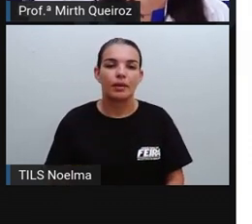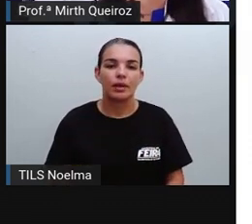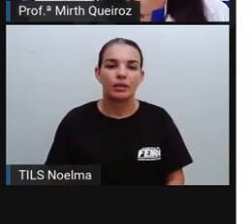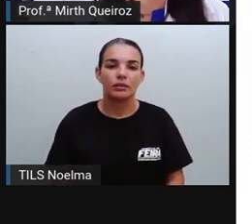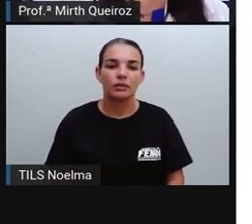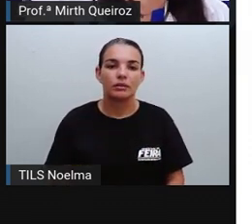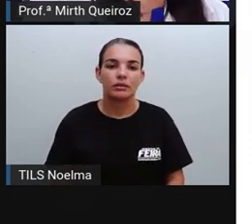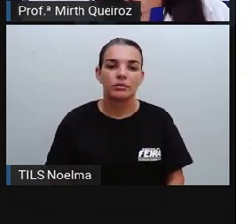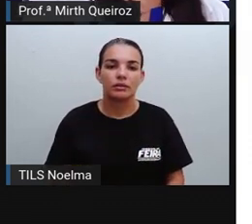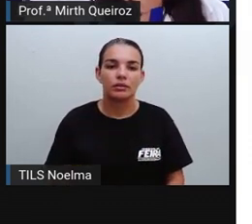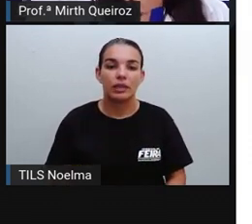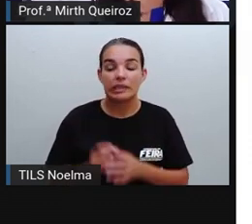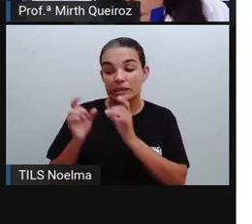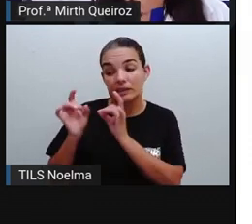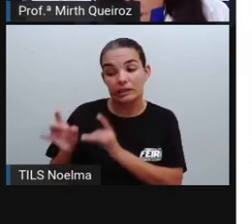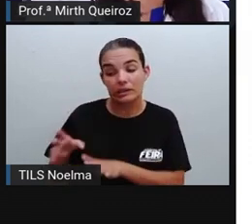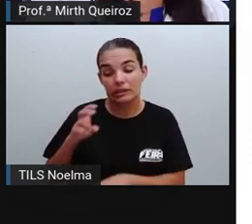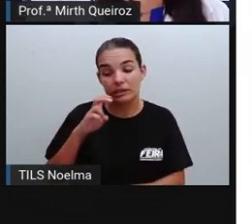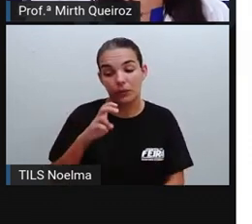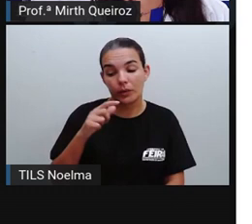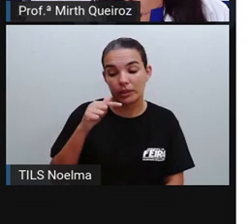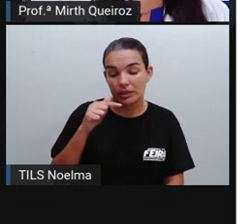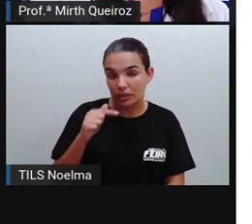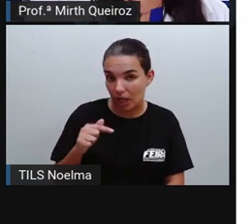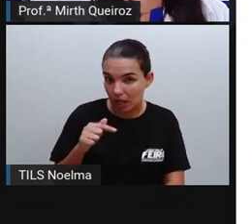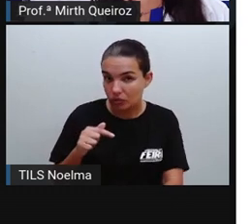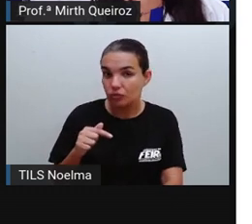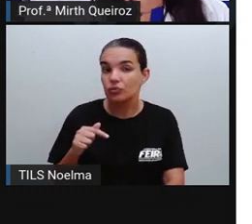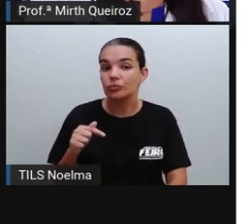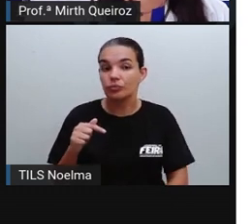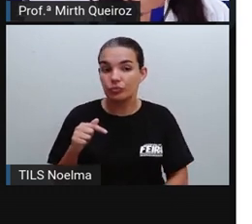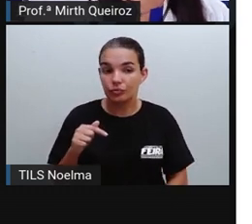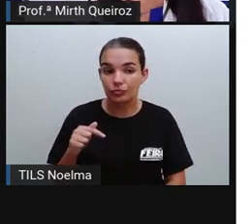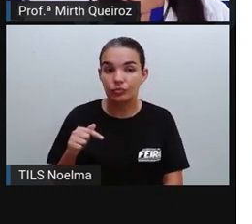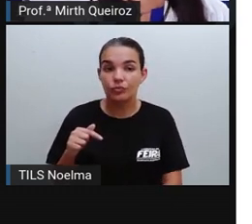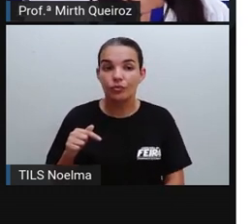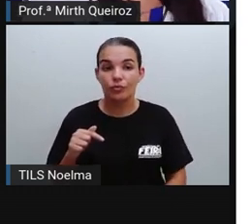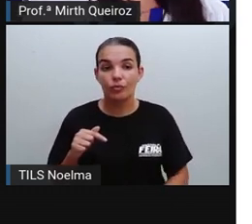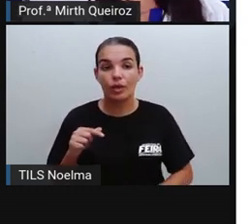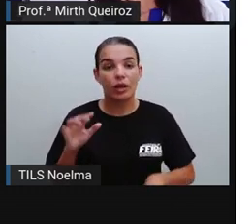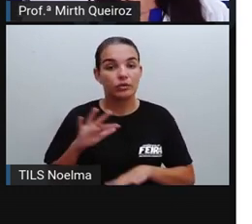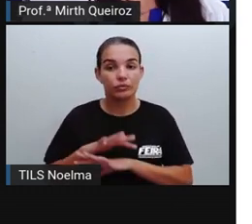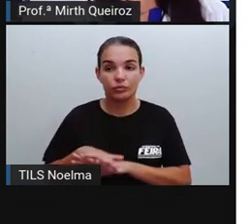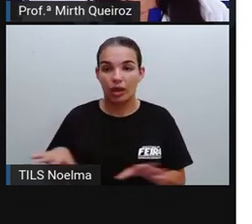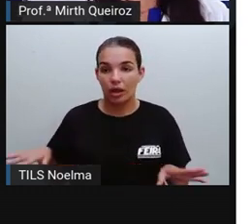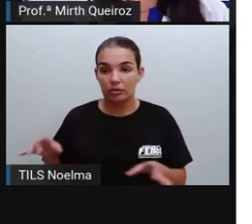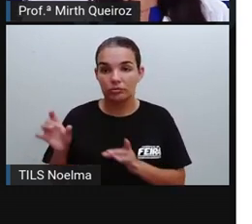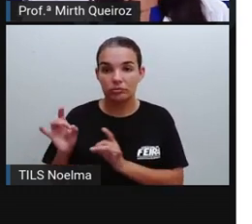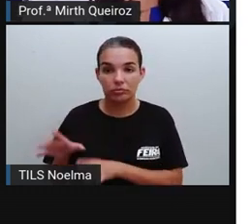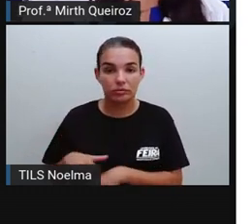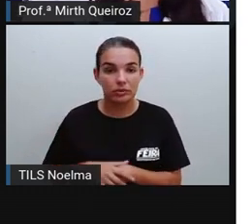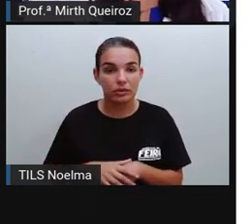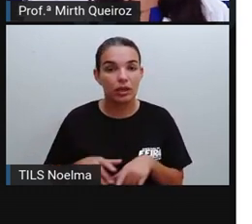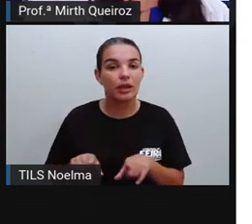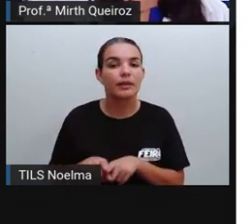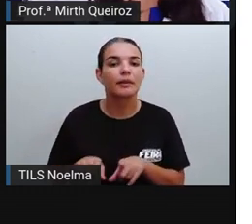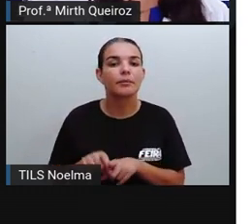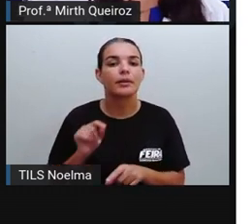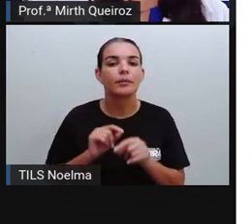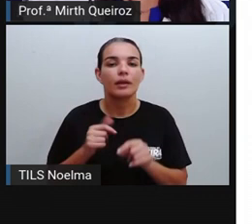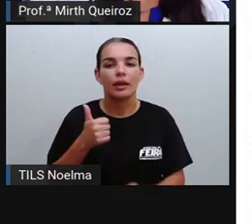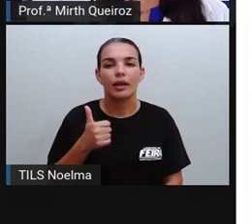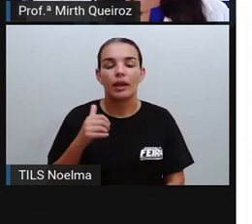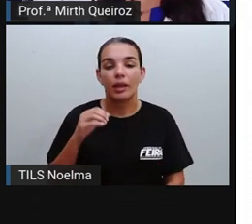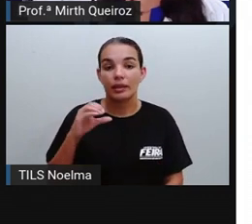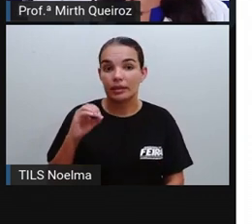57 casos que foram descartados e a gente tem 10